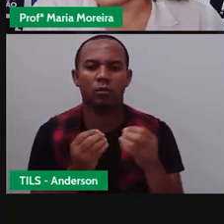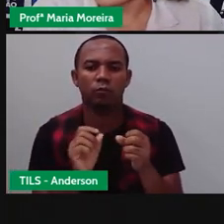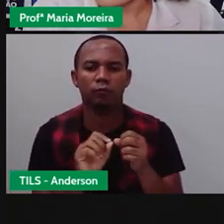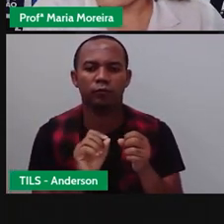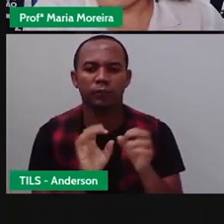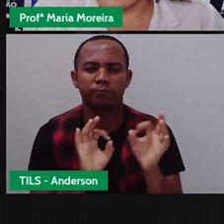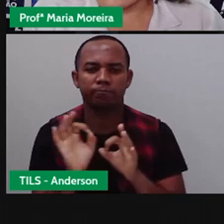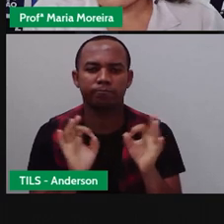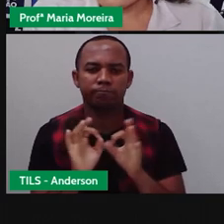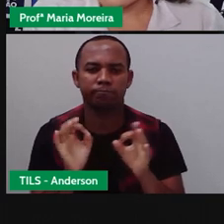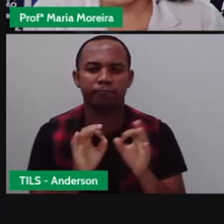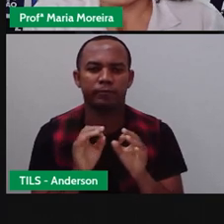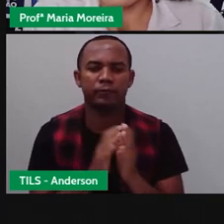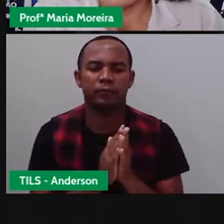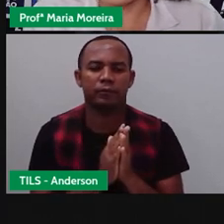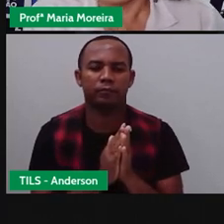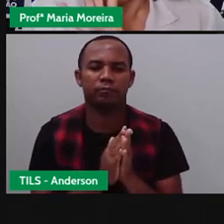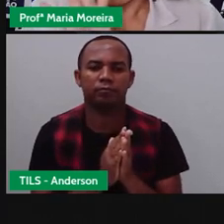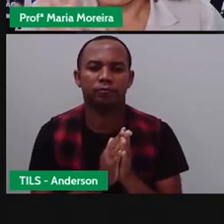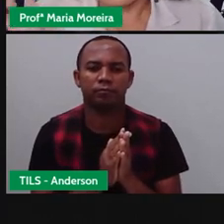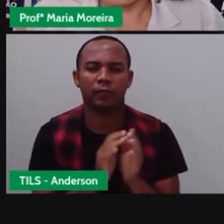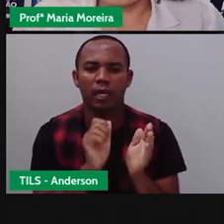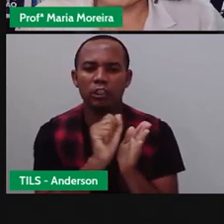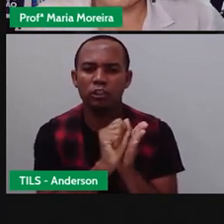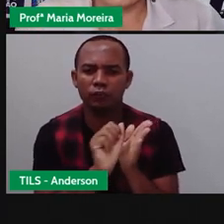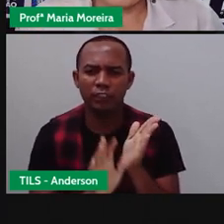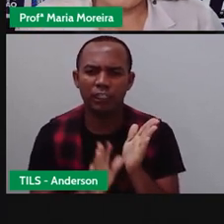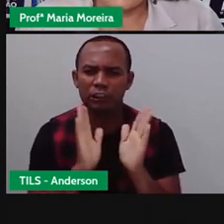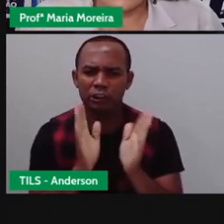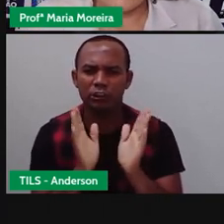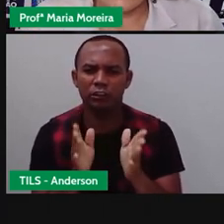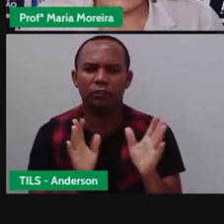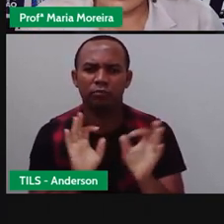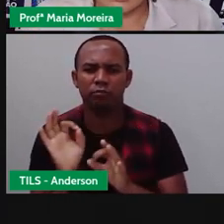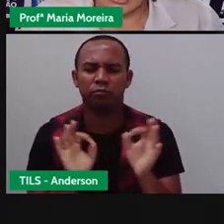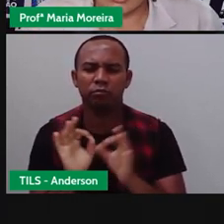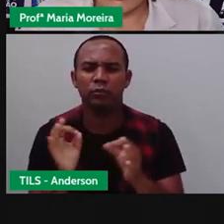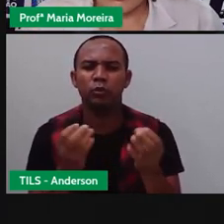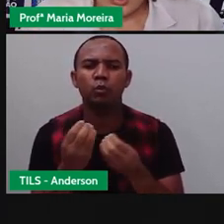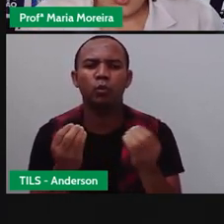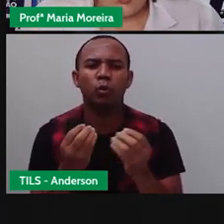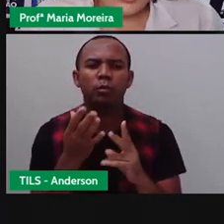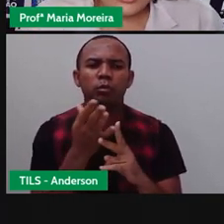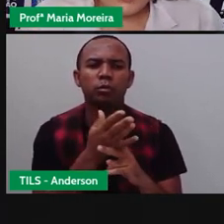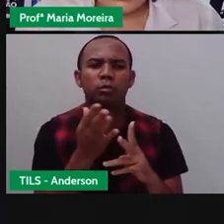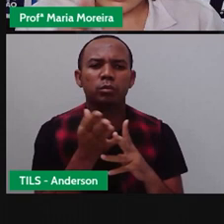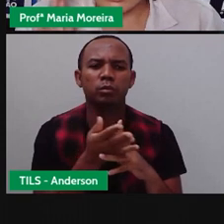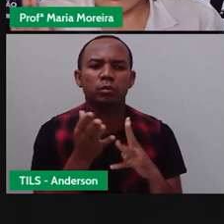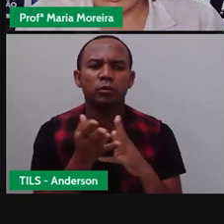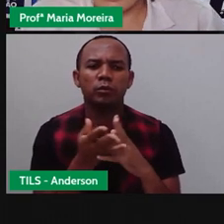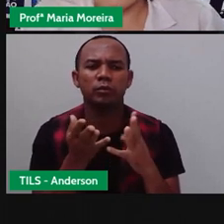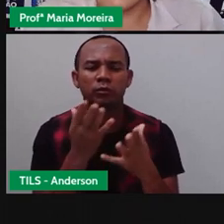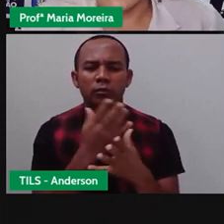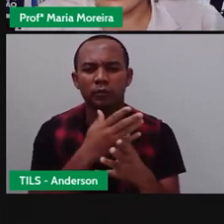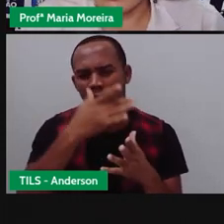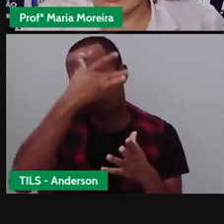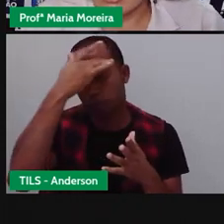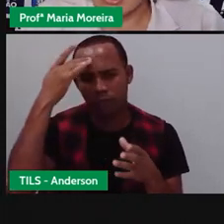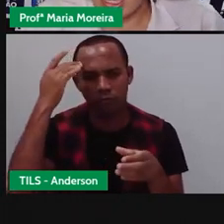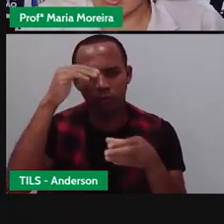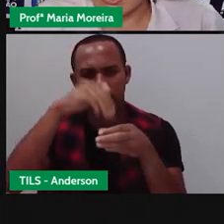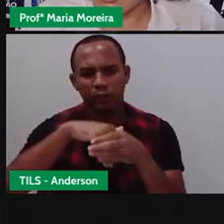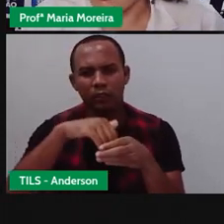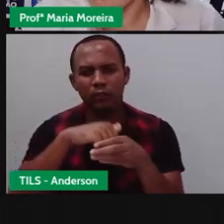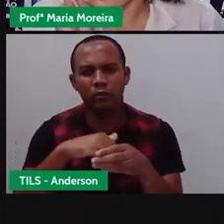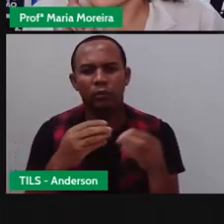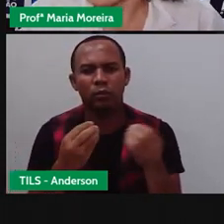eles. Não foi? Pronto. Como é que eu faço para dividir essas pessoas nesse carro? Quantas pessoas irão caber em cada um